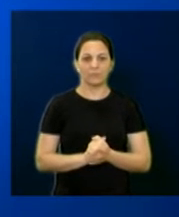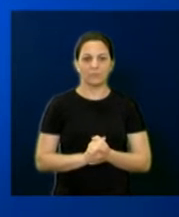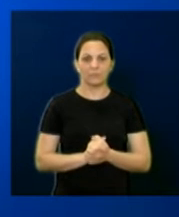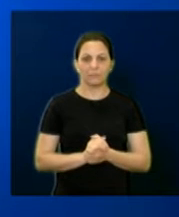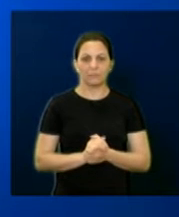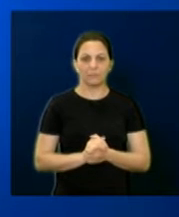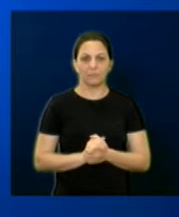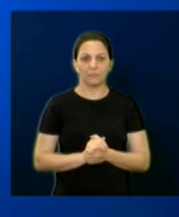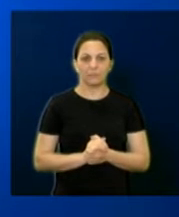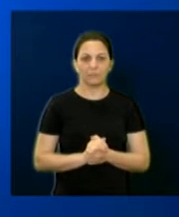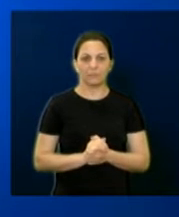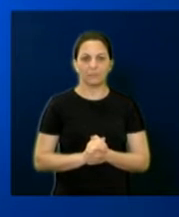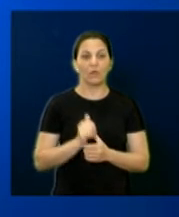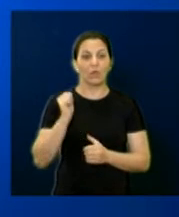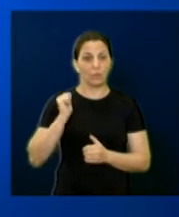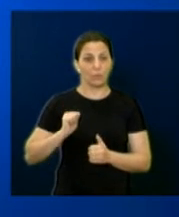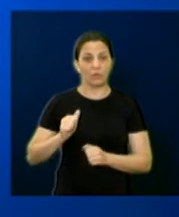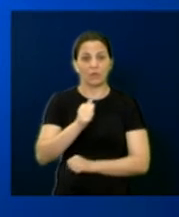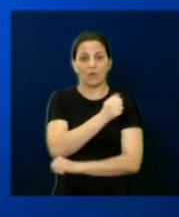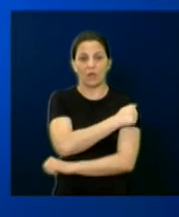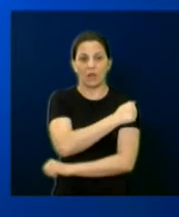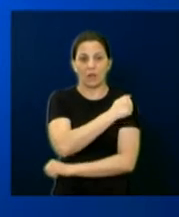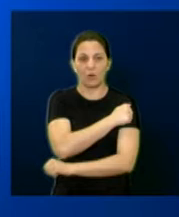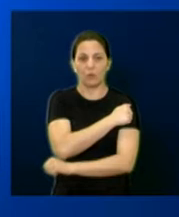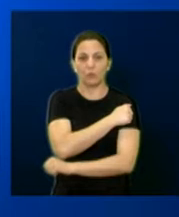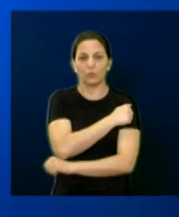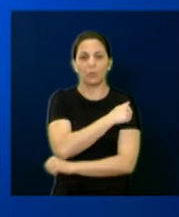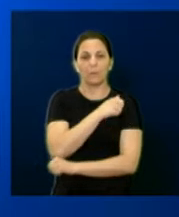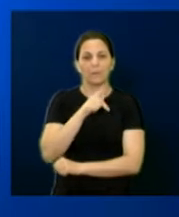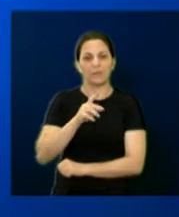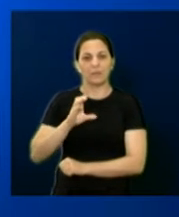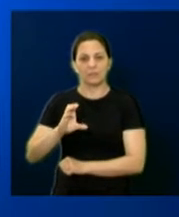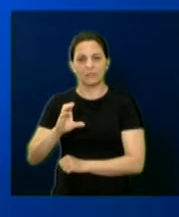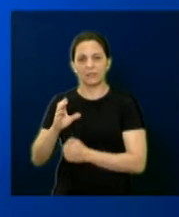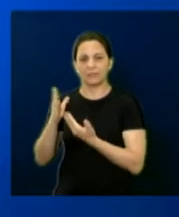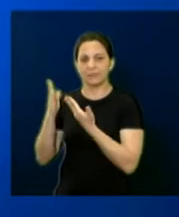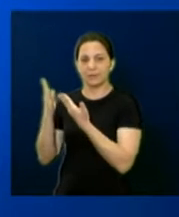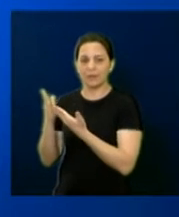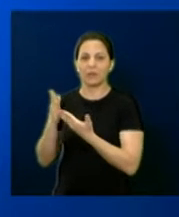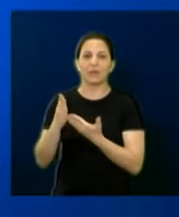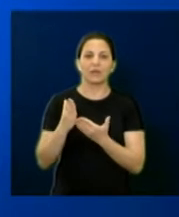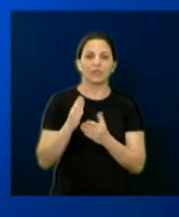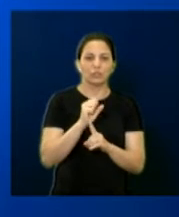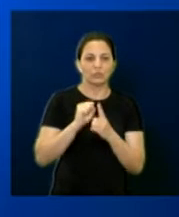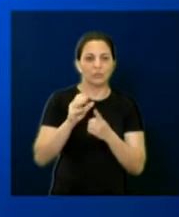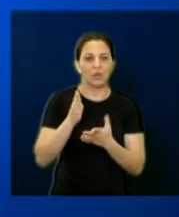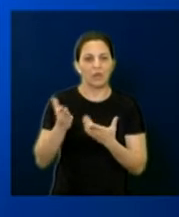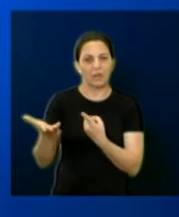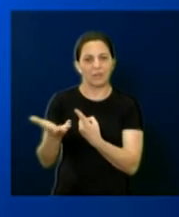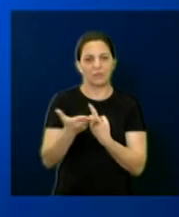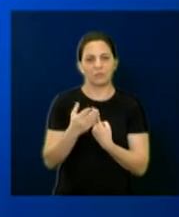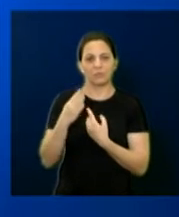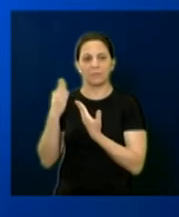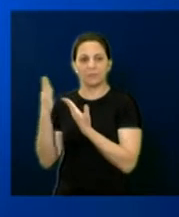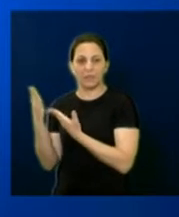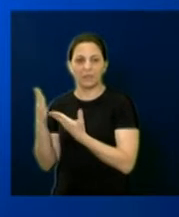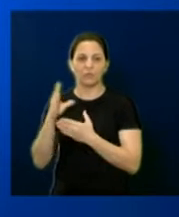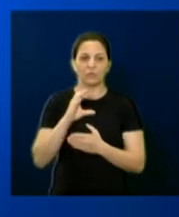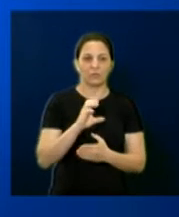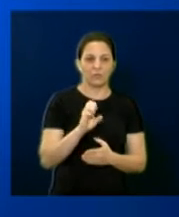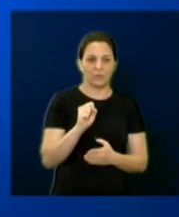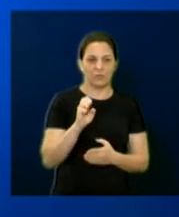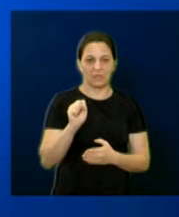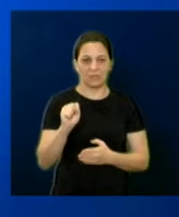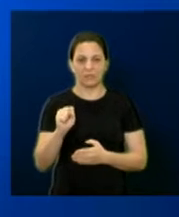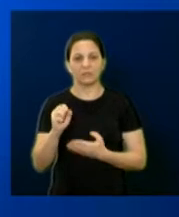Programa Bolsa de Estudo Alunos com Paralysia Cerebral, 127 mil. Plantão Social, 332 mil. CRAS